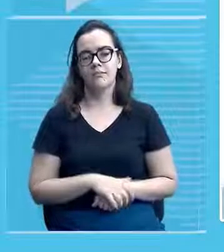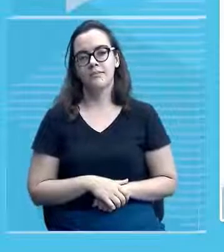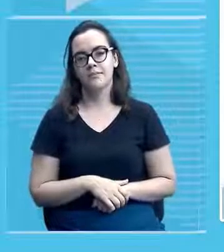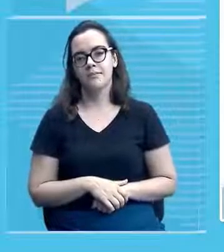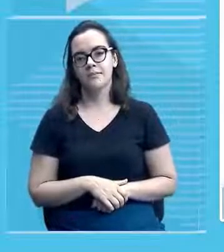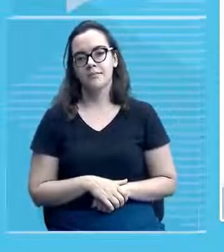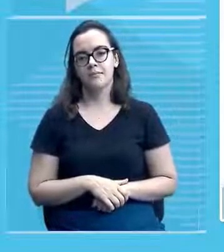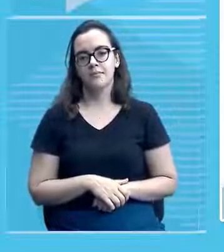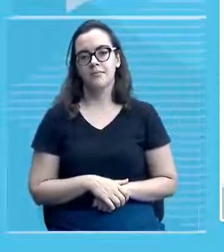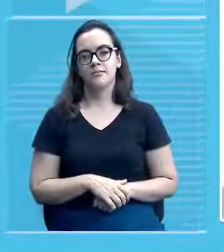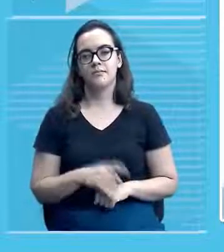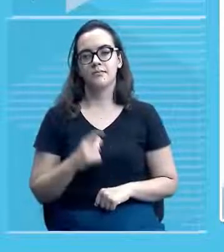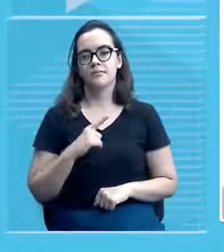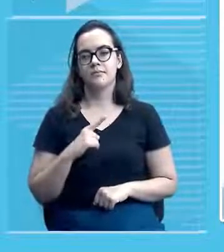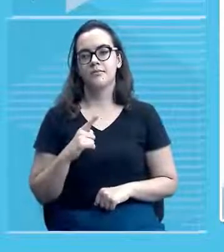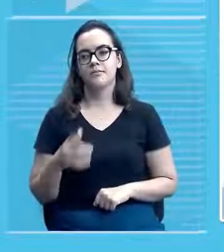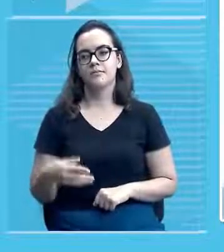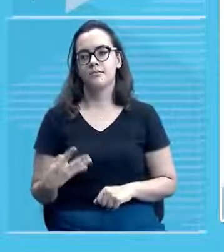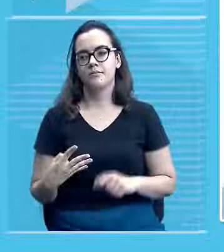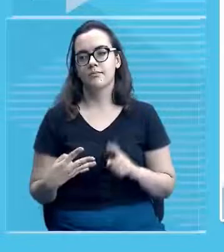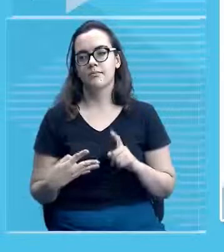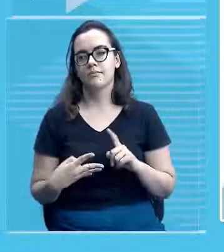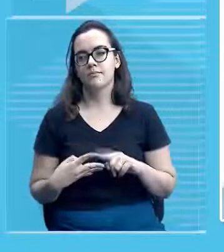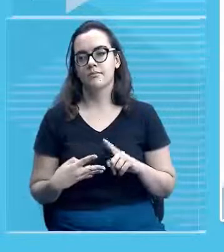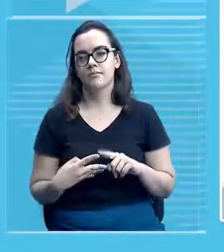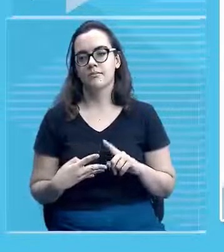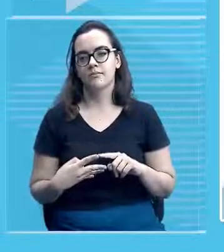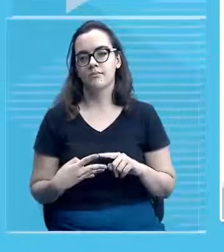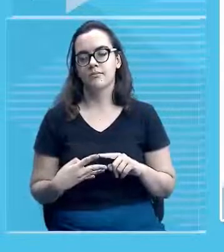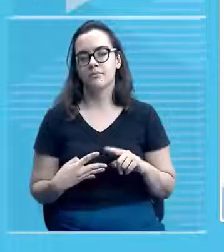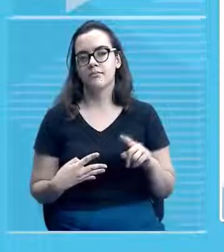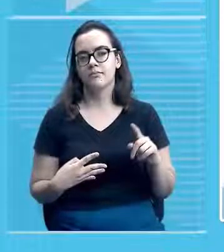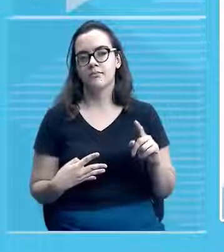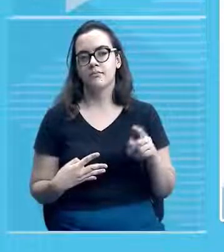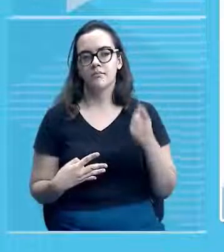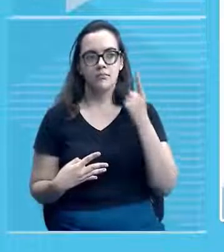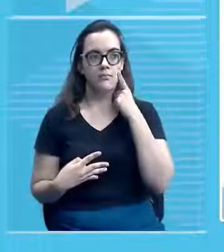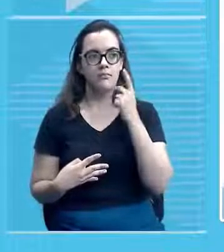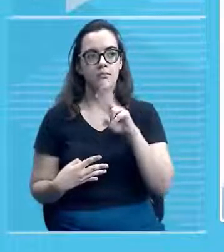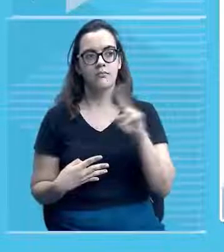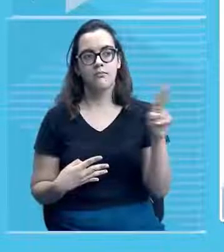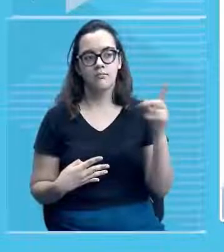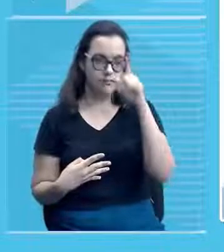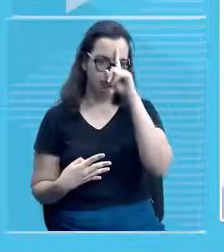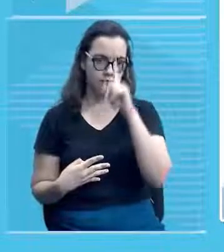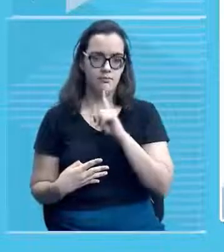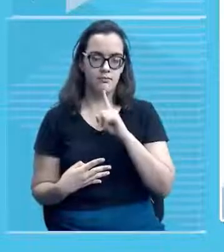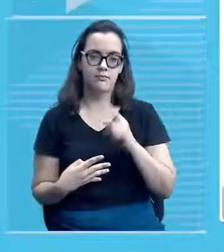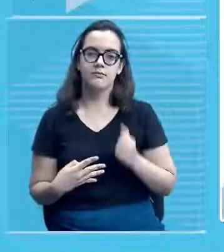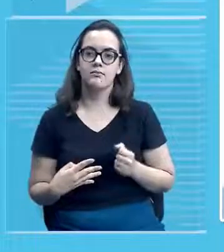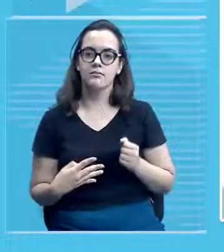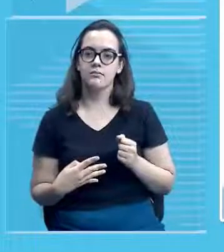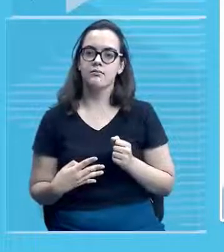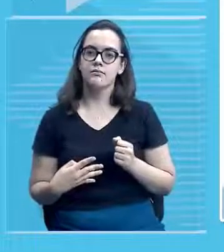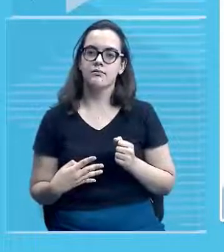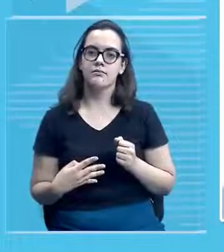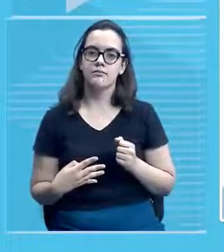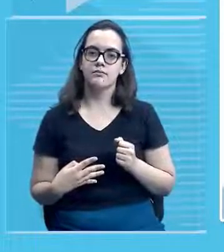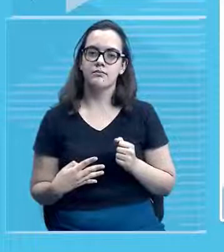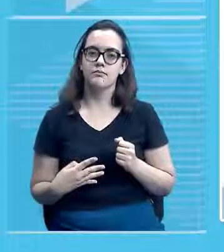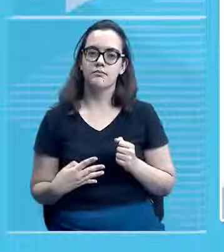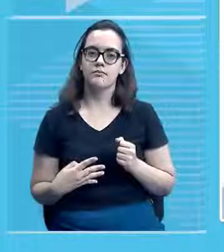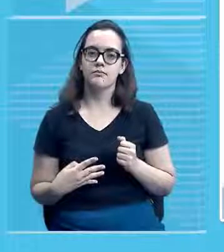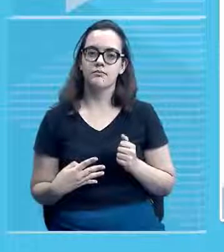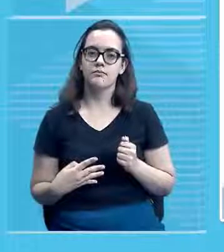a igreja Nossa Senhora da Vitória, né? Inclusive, vocês sabem, Nossa Senhora da Vitória é a padroeira do nosso Estado, tá?